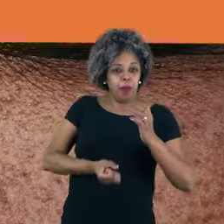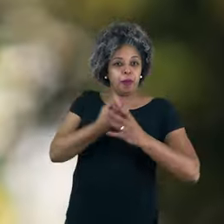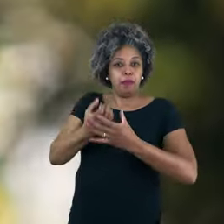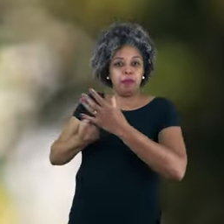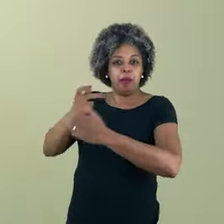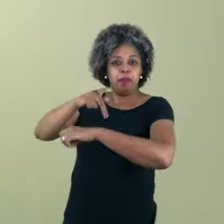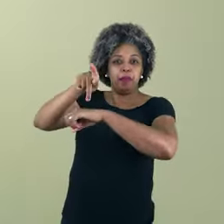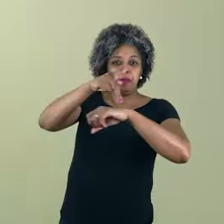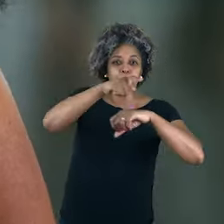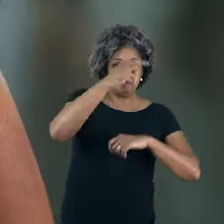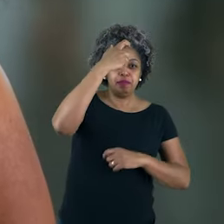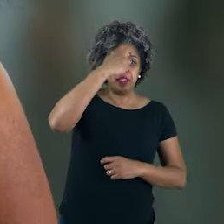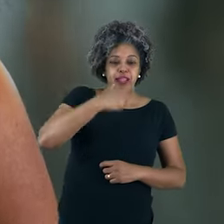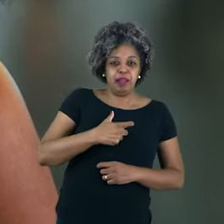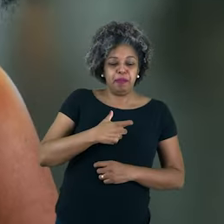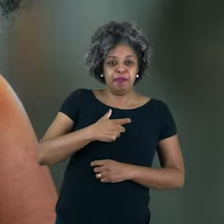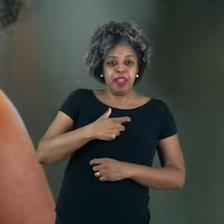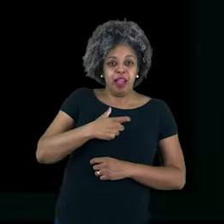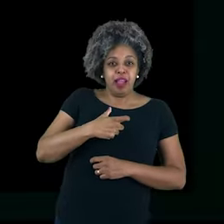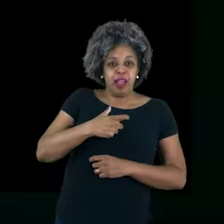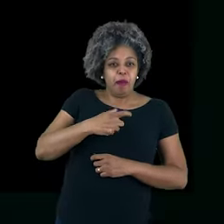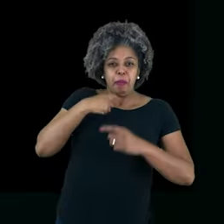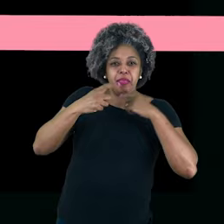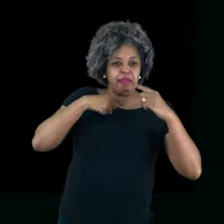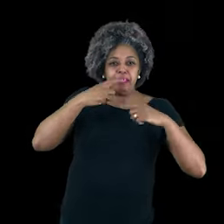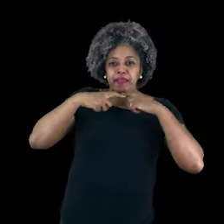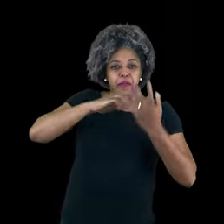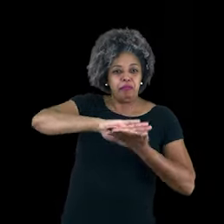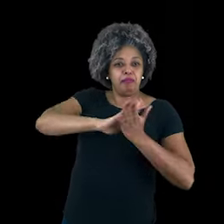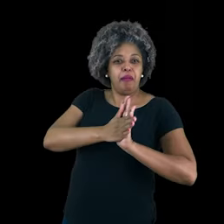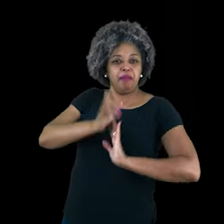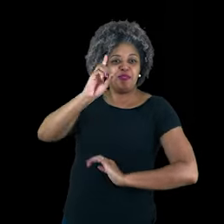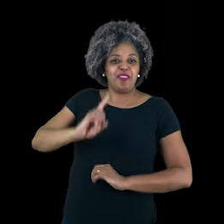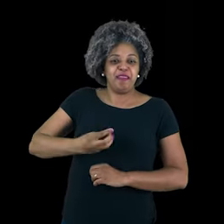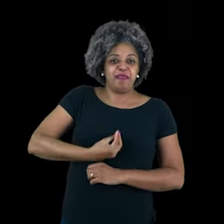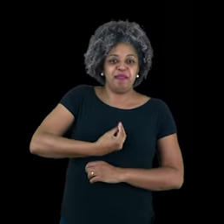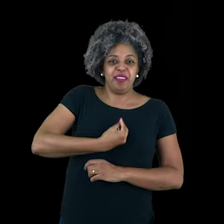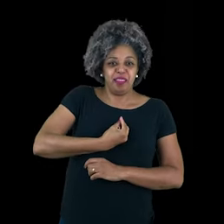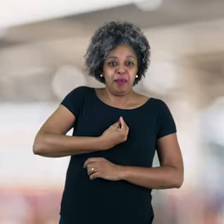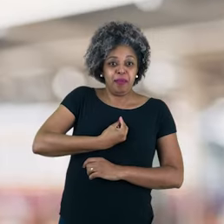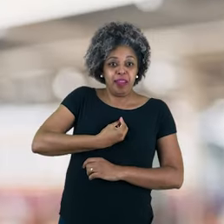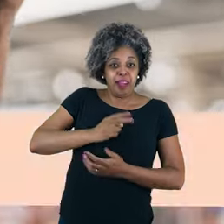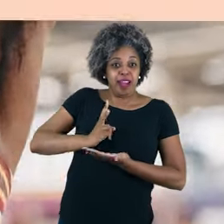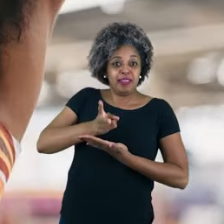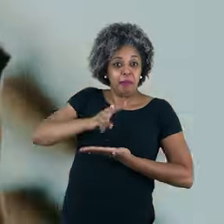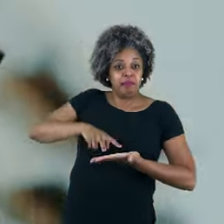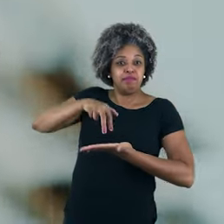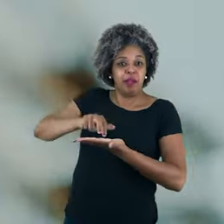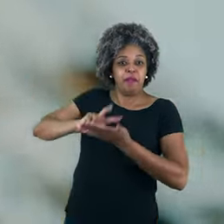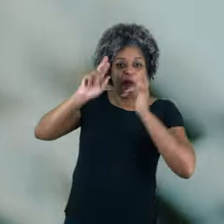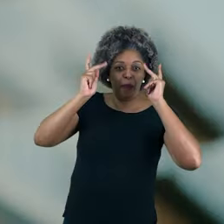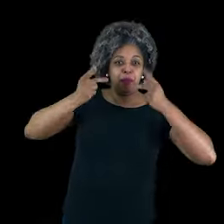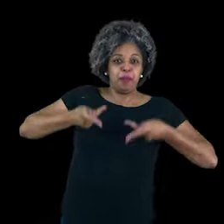Nações e nações formaram nossa cara. Nada nem ninguém pode violar os nossos direitos. E vamos sempre afirmar